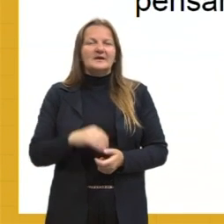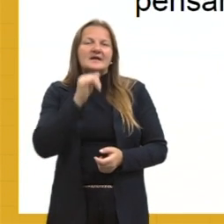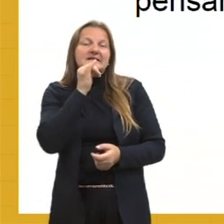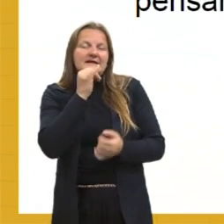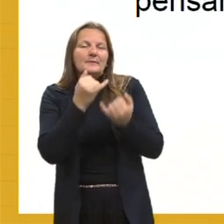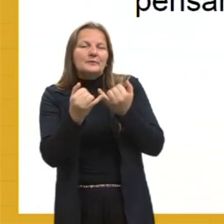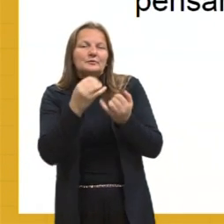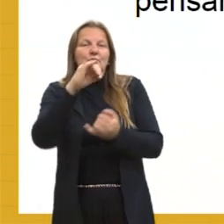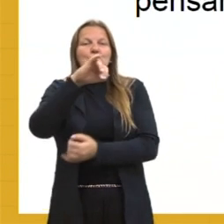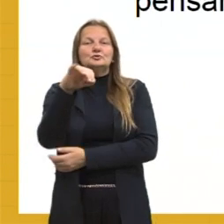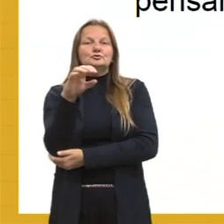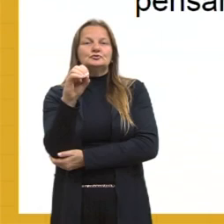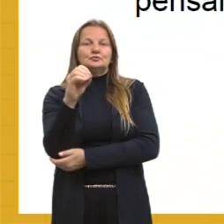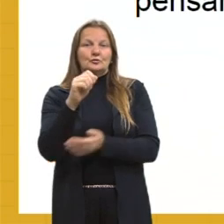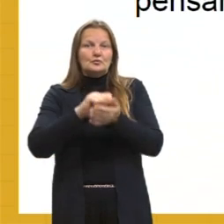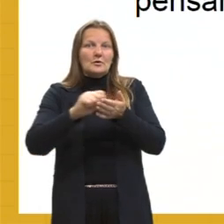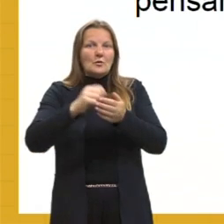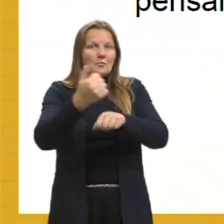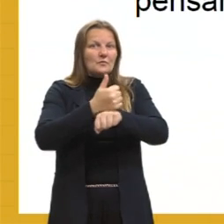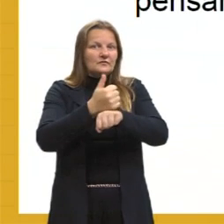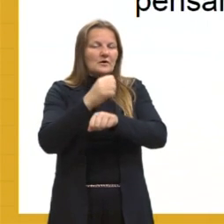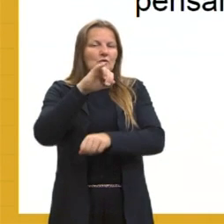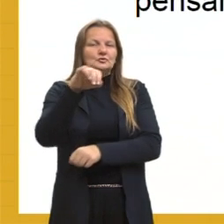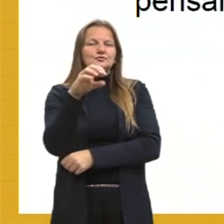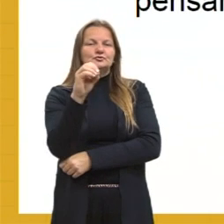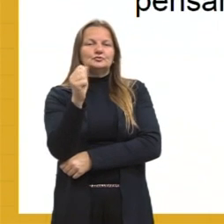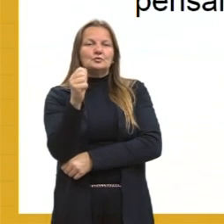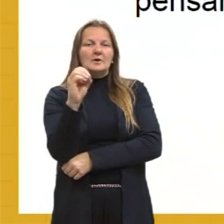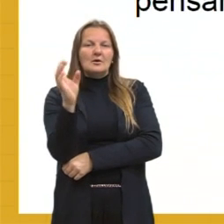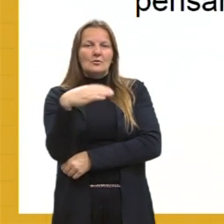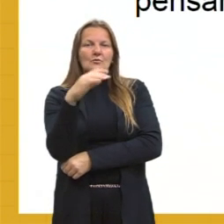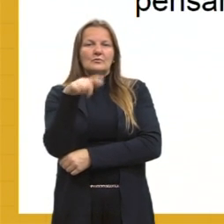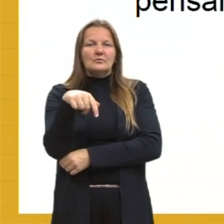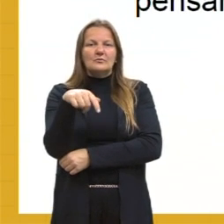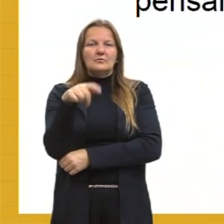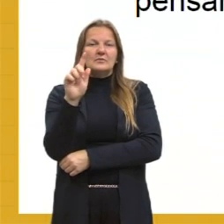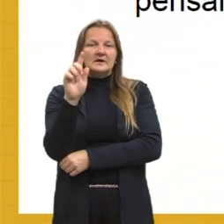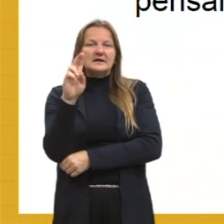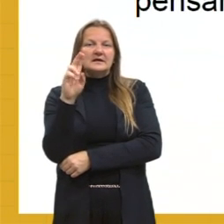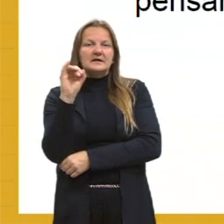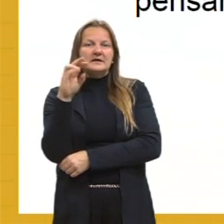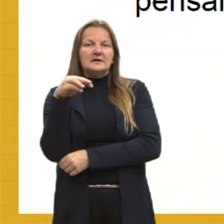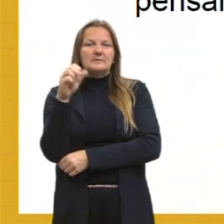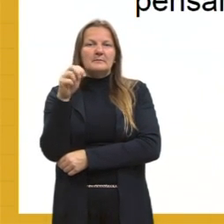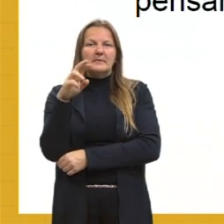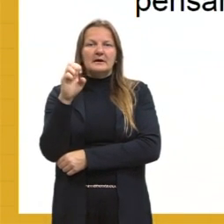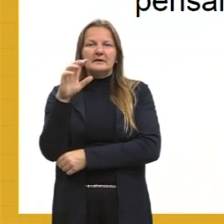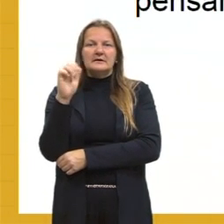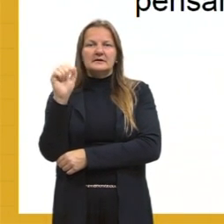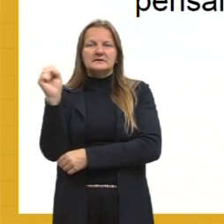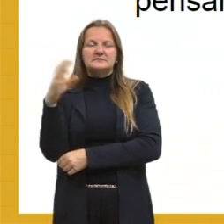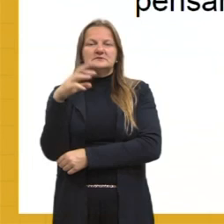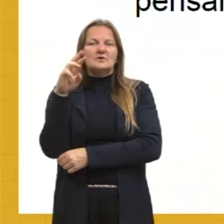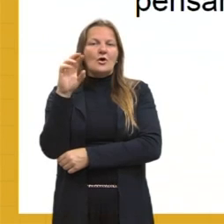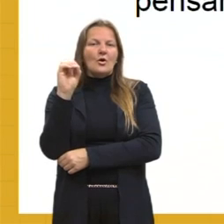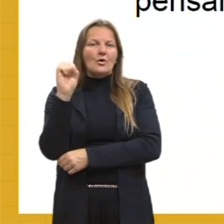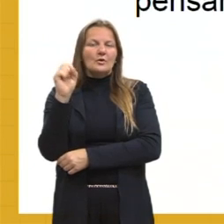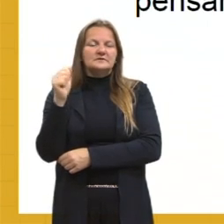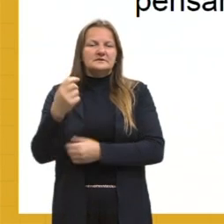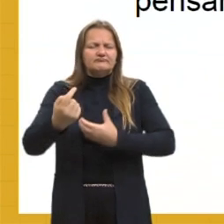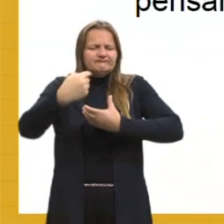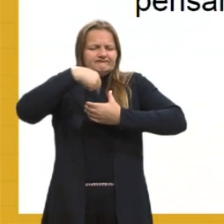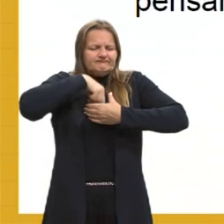Rosa, né? Então, busca uma literatura com essas palavras-chave. Então, assim, ó, literatura intimista,